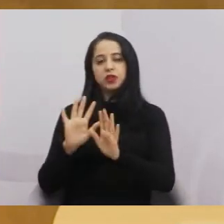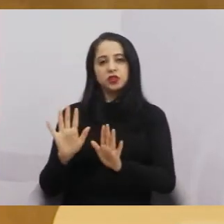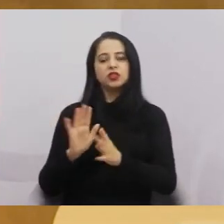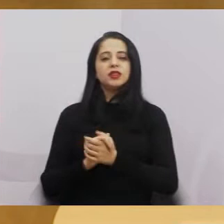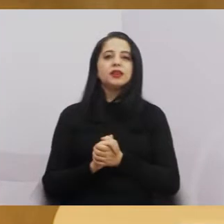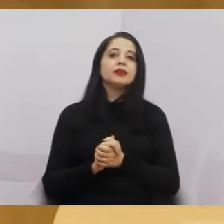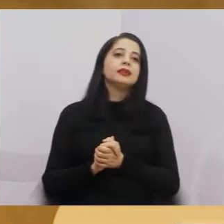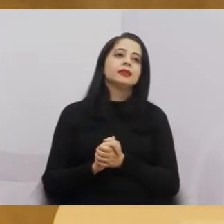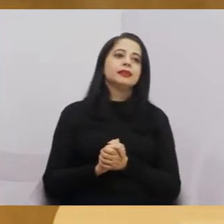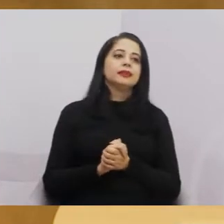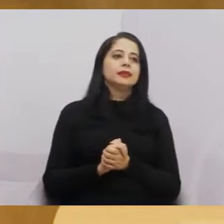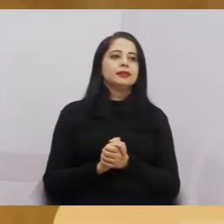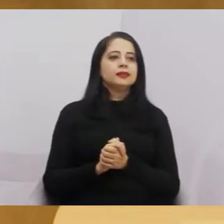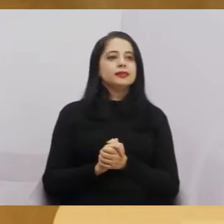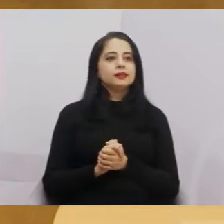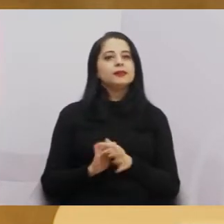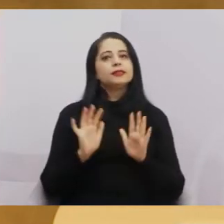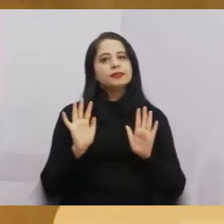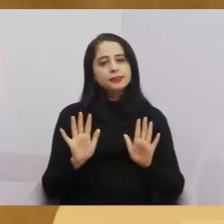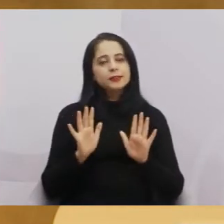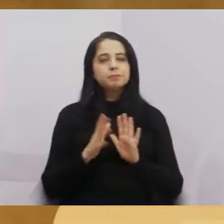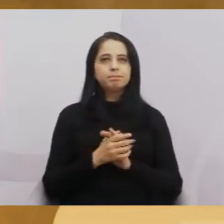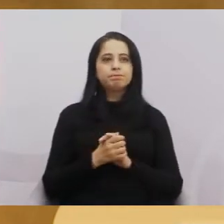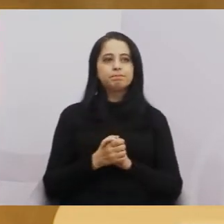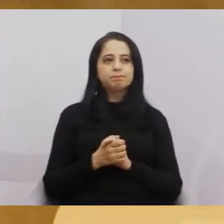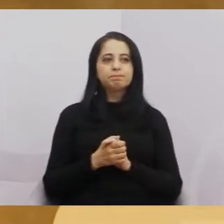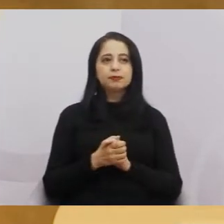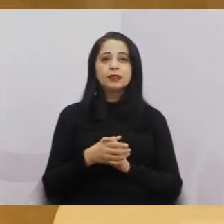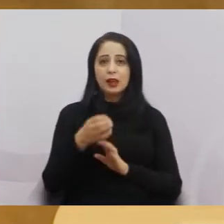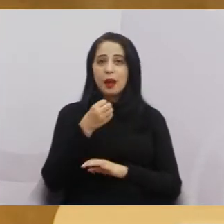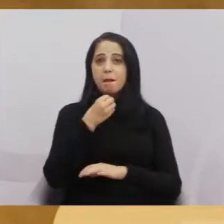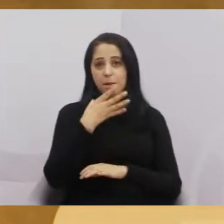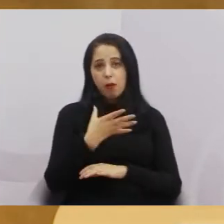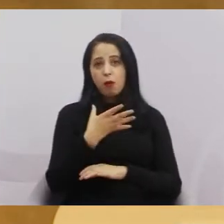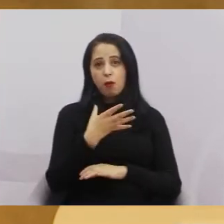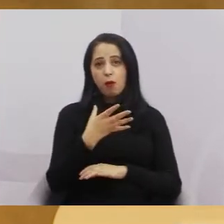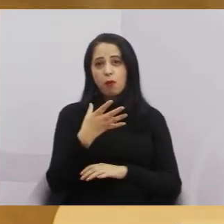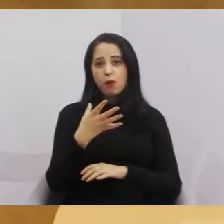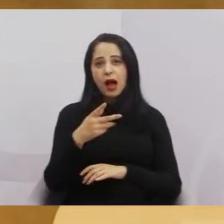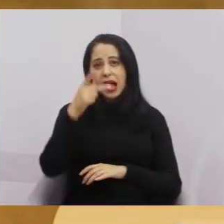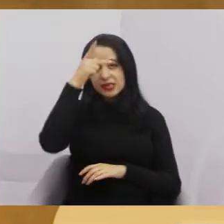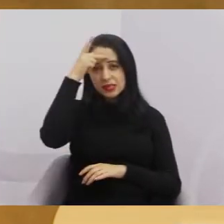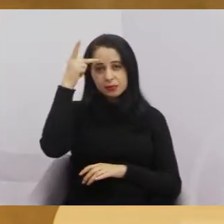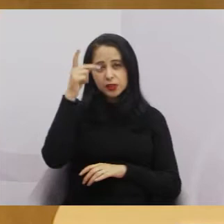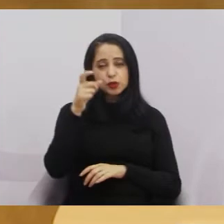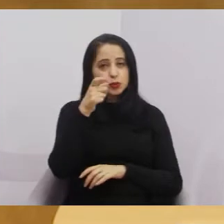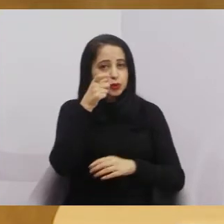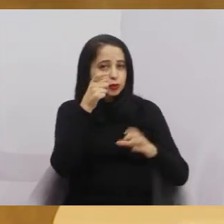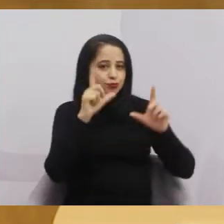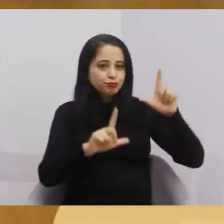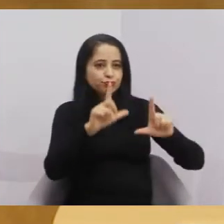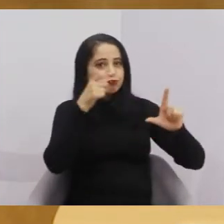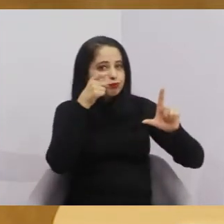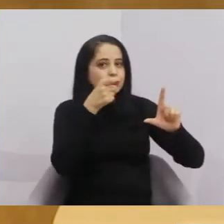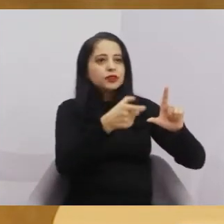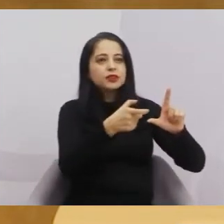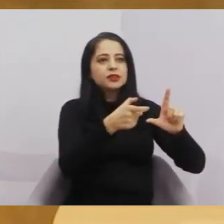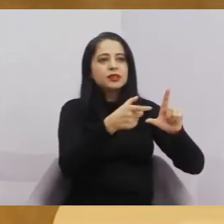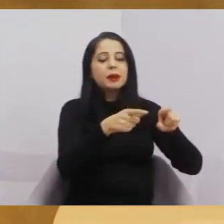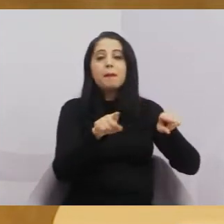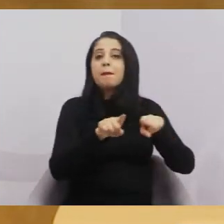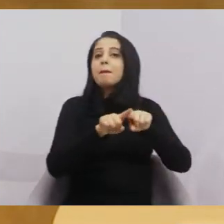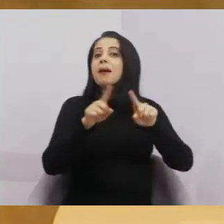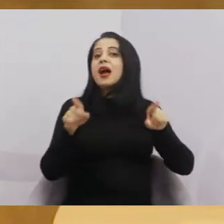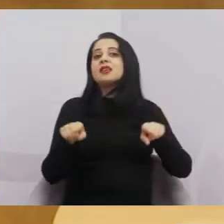E, certo ponto, é bom para o munícipe participar, mas também tem a